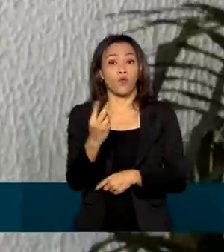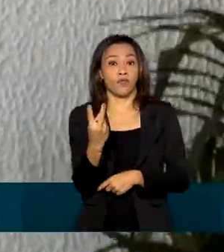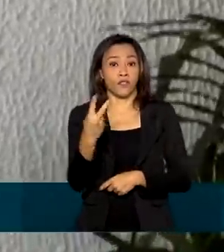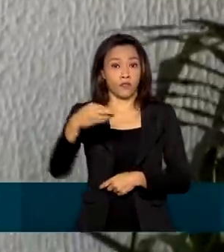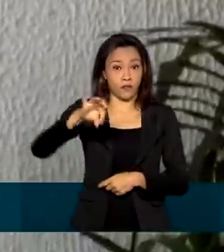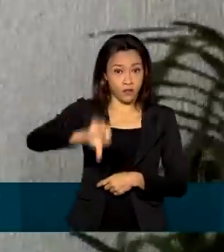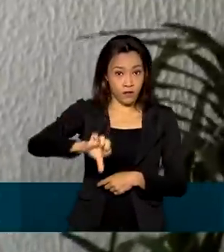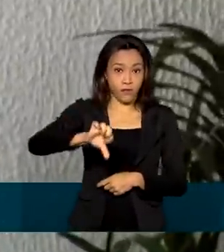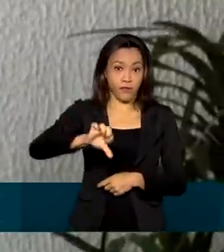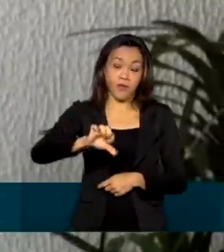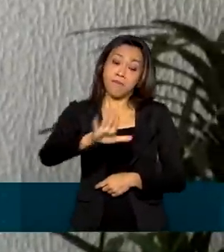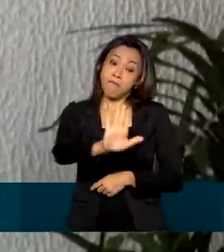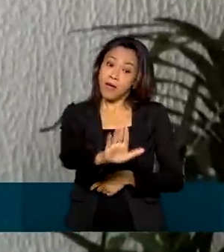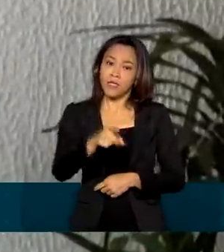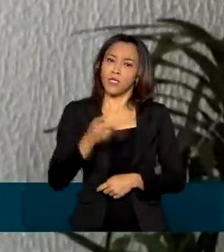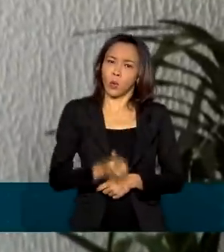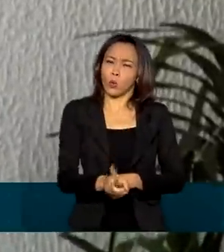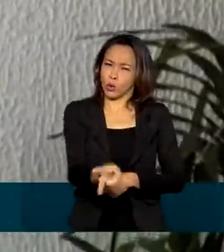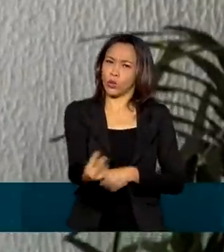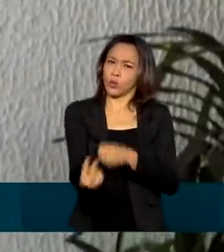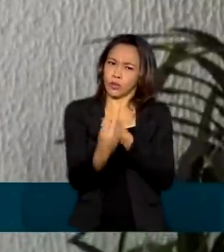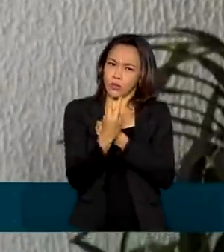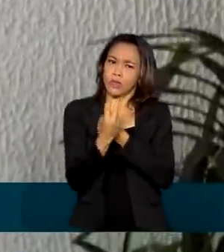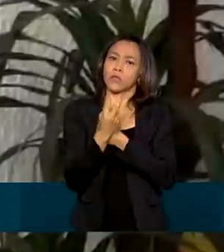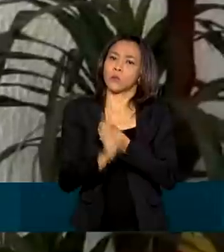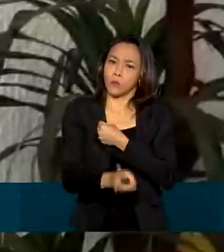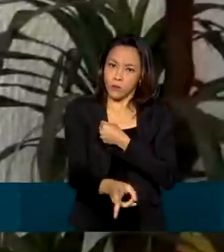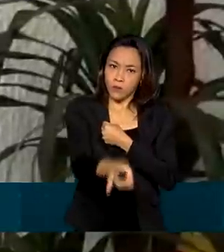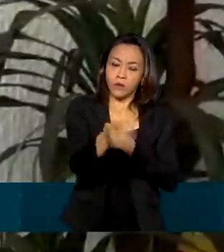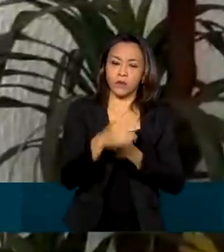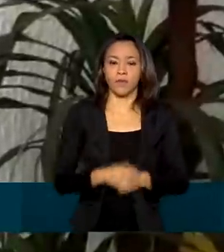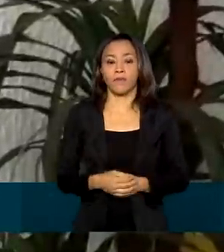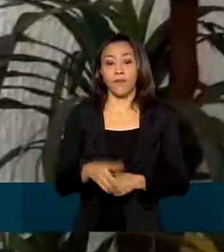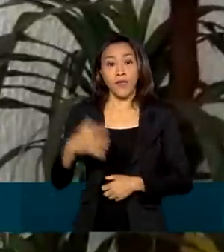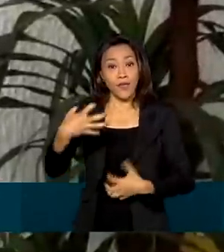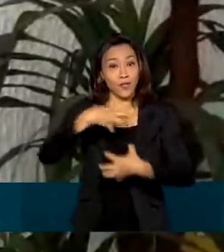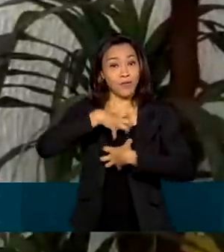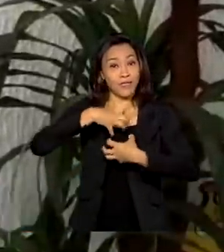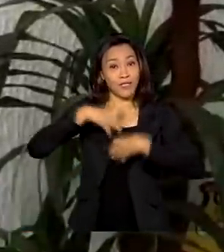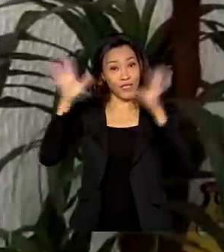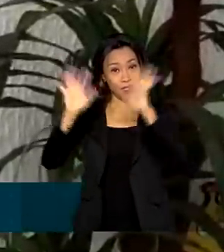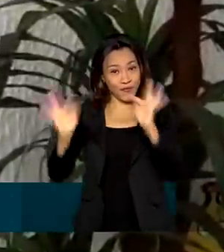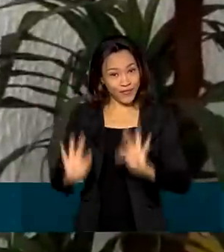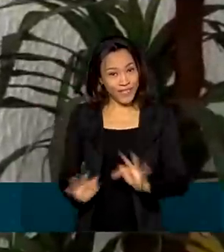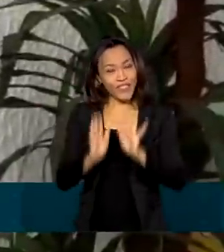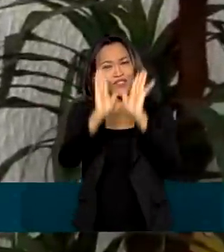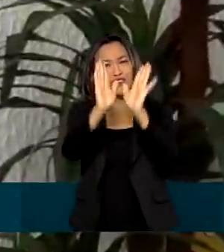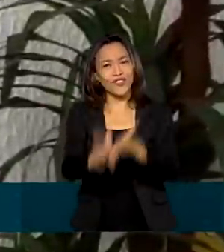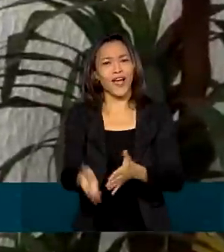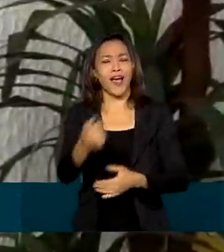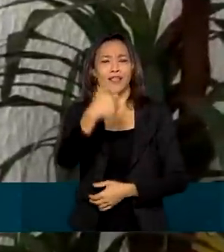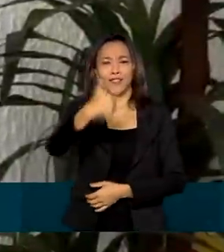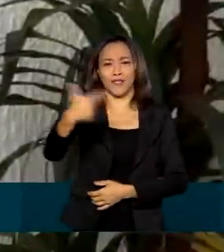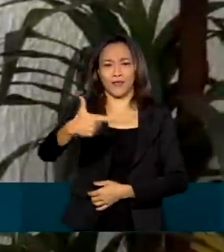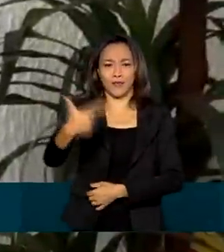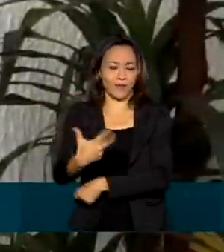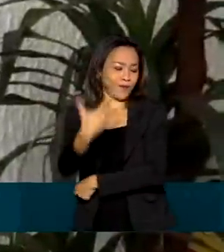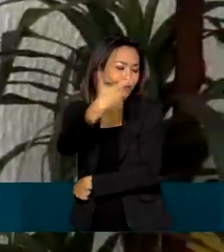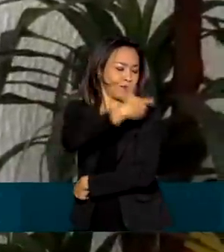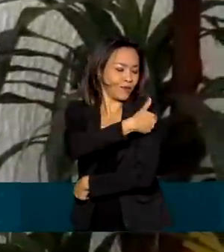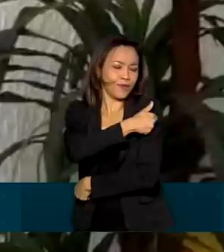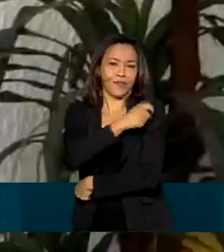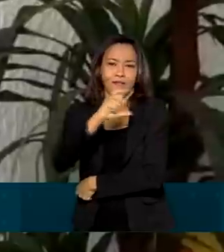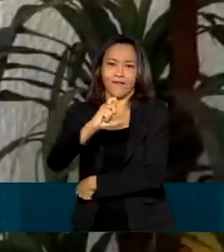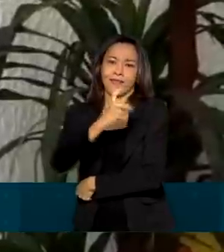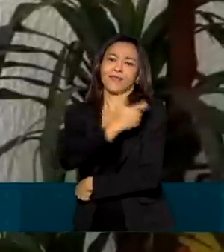mesmo assim, não descuida das medidas de proteção. Eu estou muito feliz por ter tomado já a minha segunda dose da